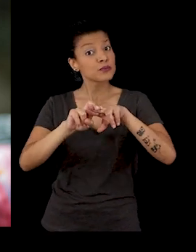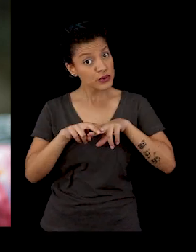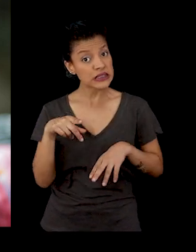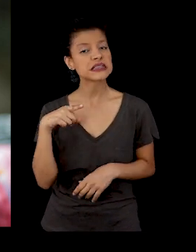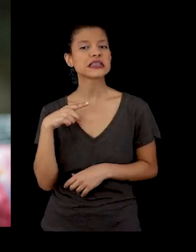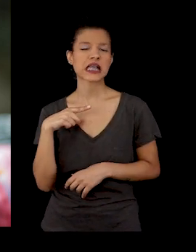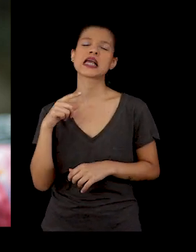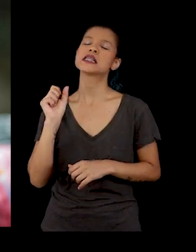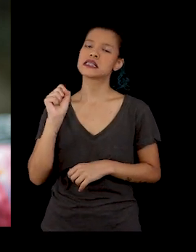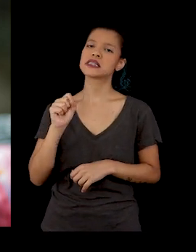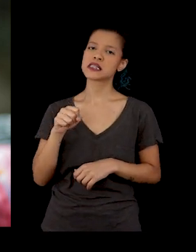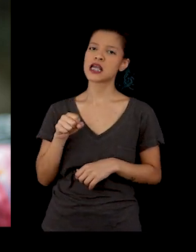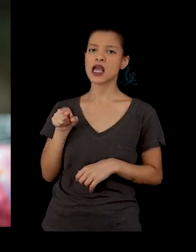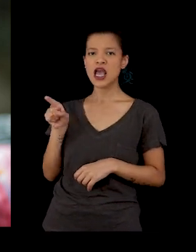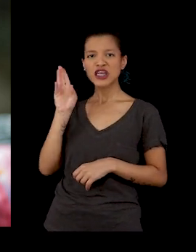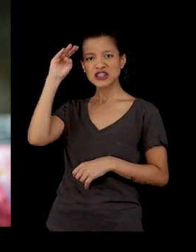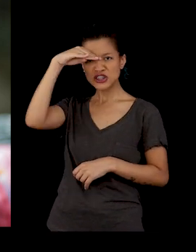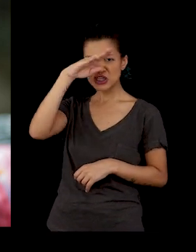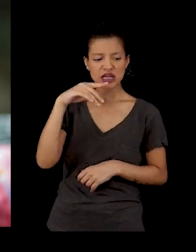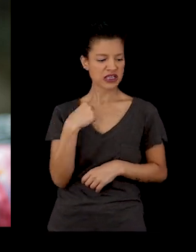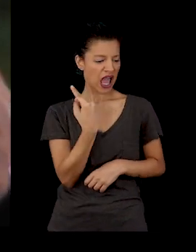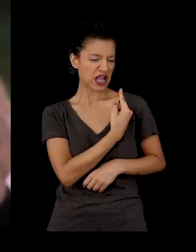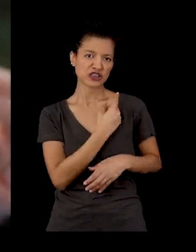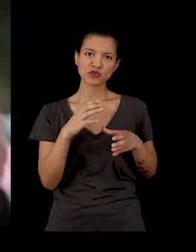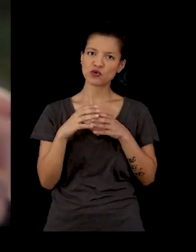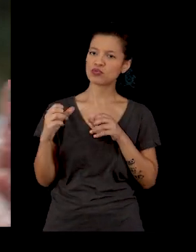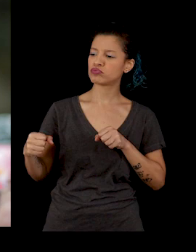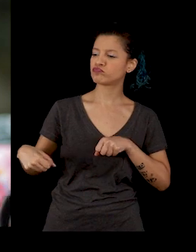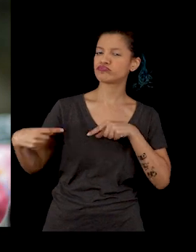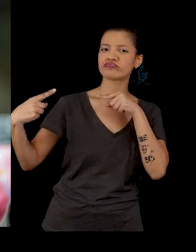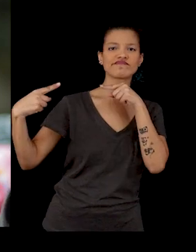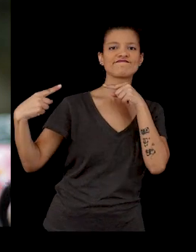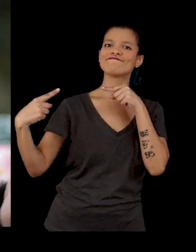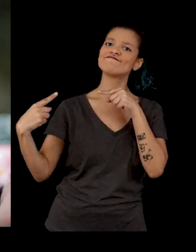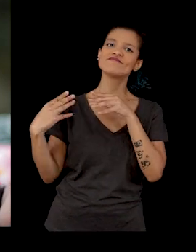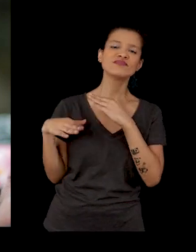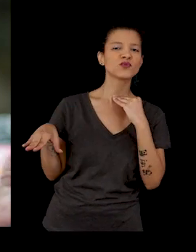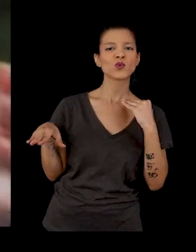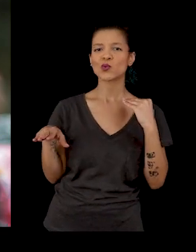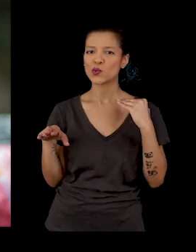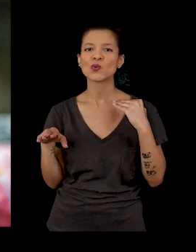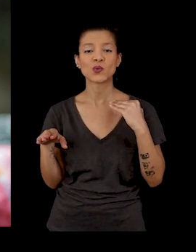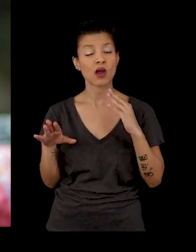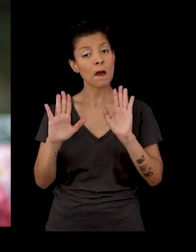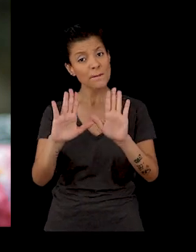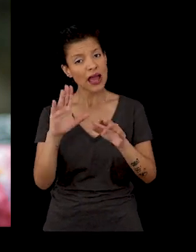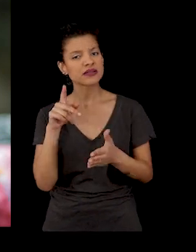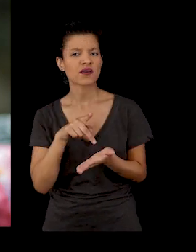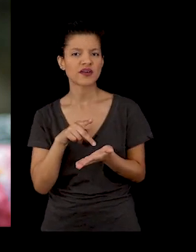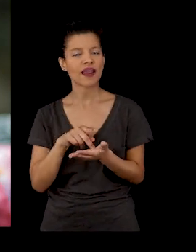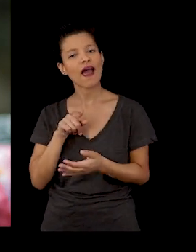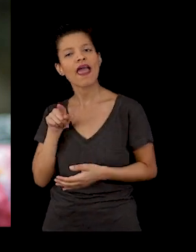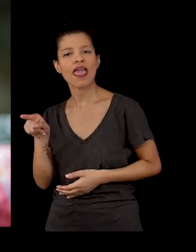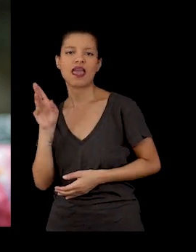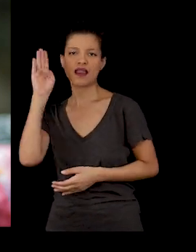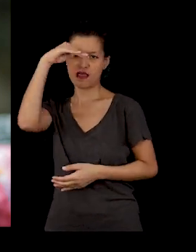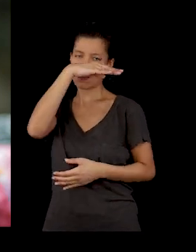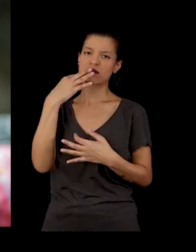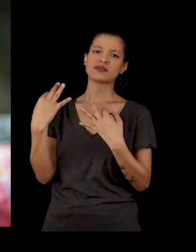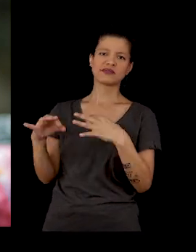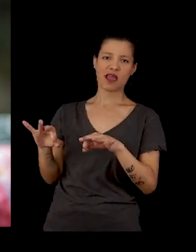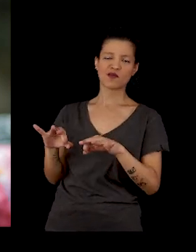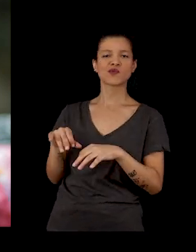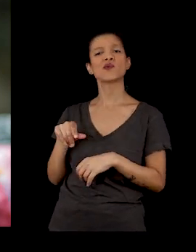gerou uma certa oposição. Embora, na verdade,